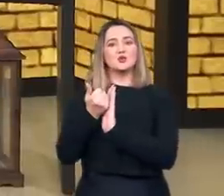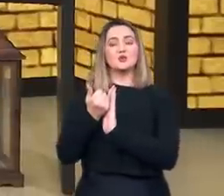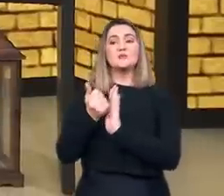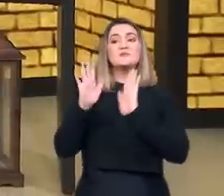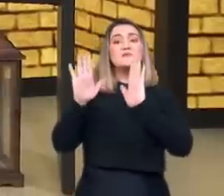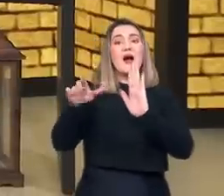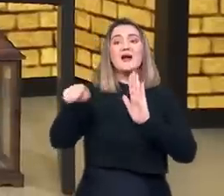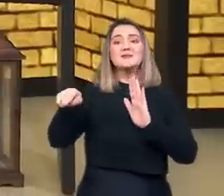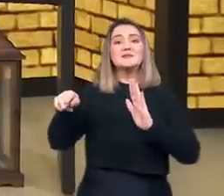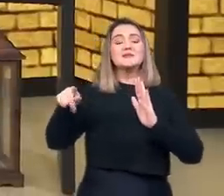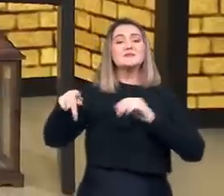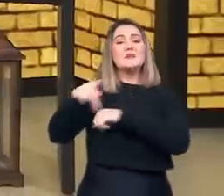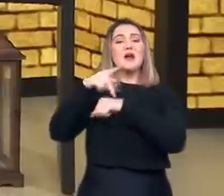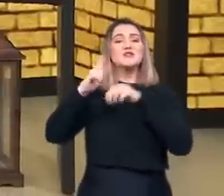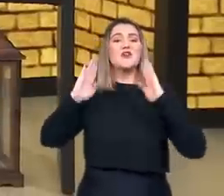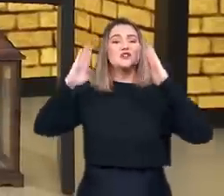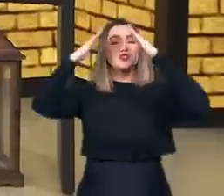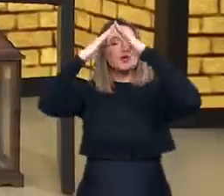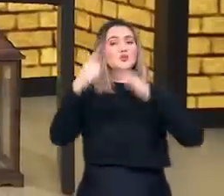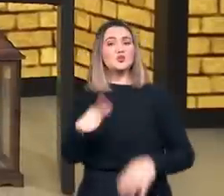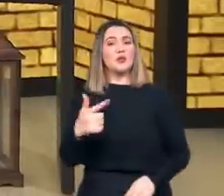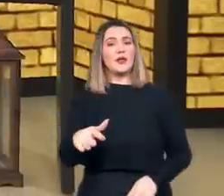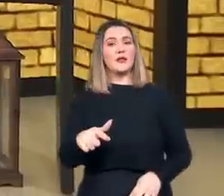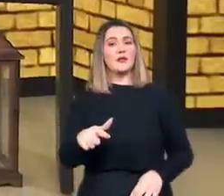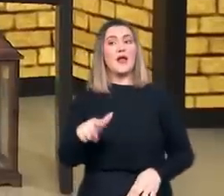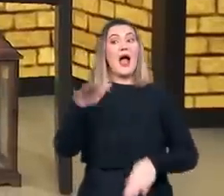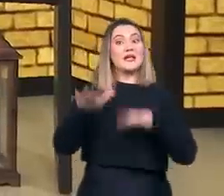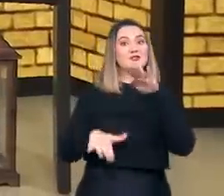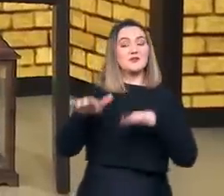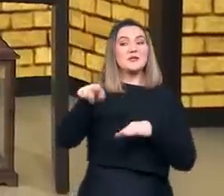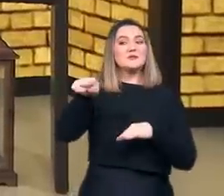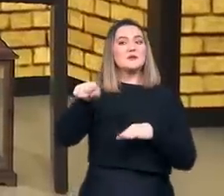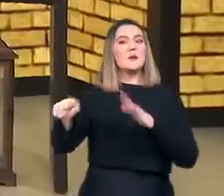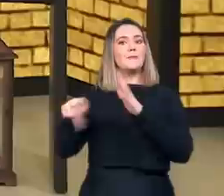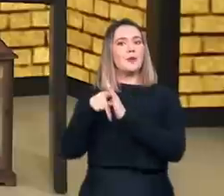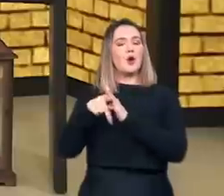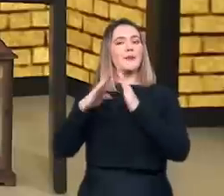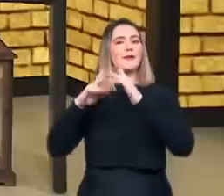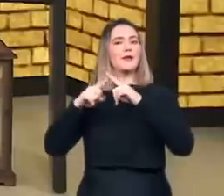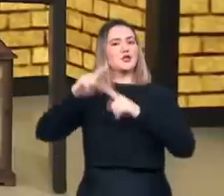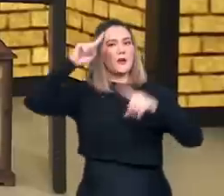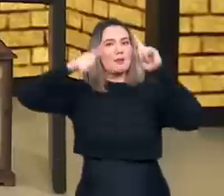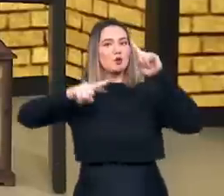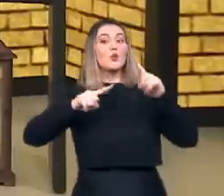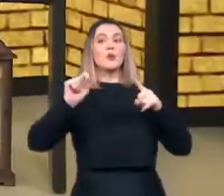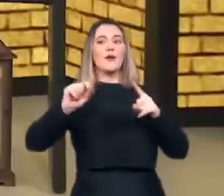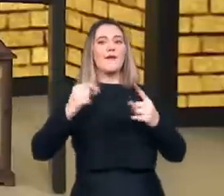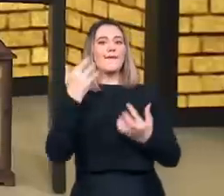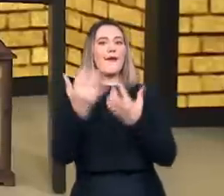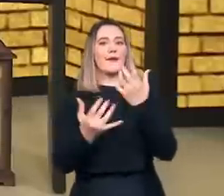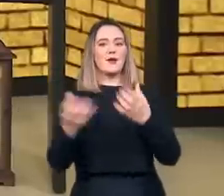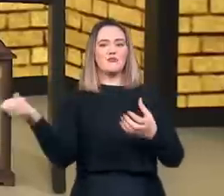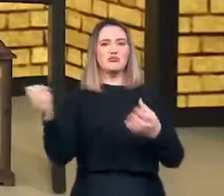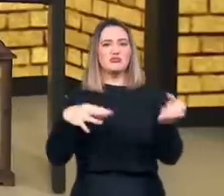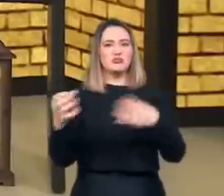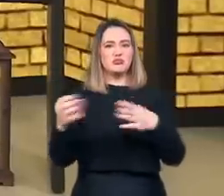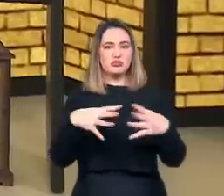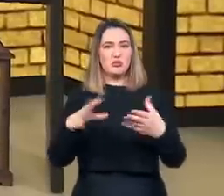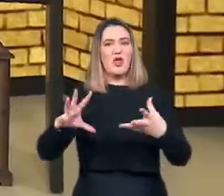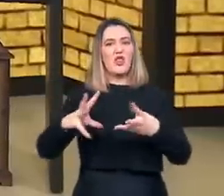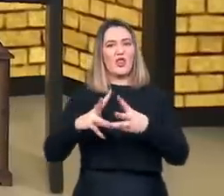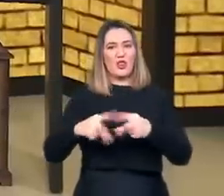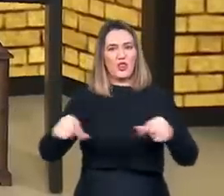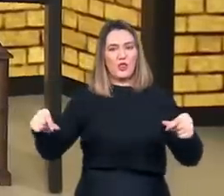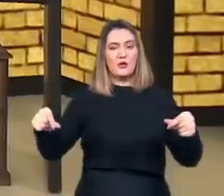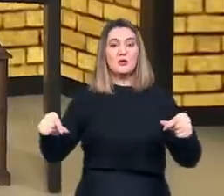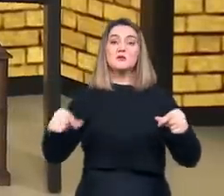queimados, destruídos, a mando da igreja. O que teria ali para ser pesquisado, repito, não representava nem 10% do que